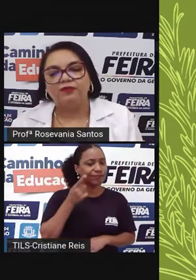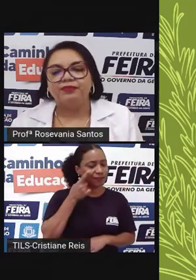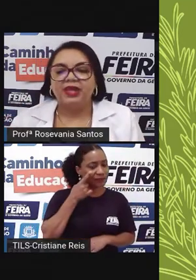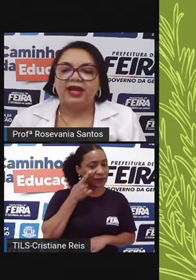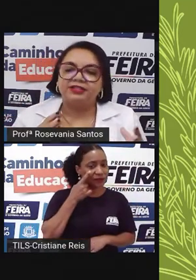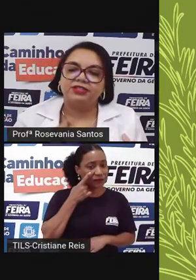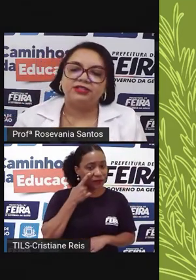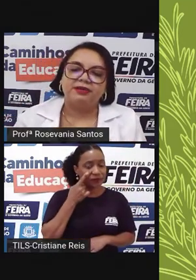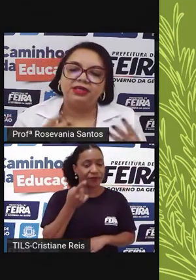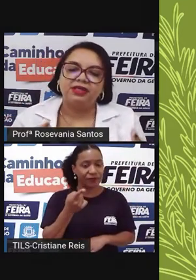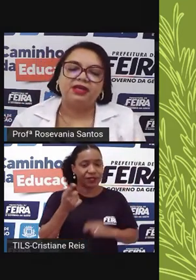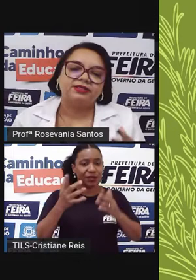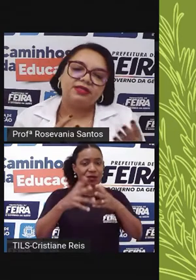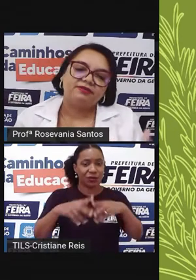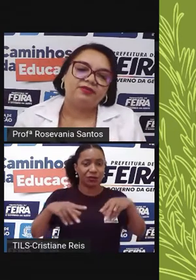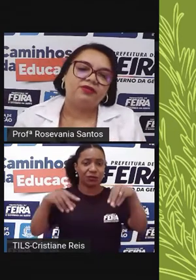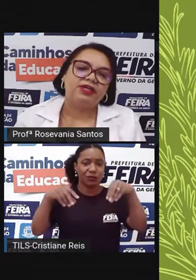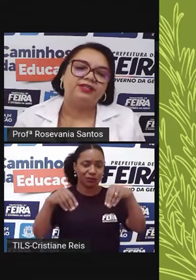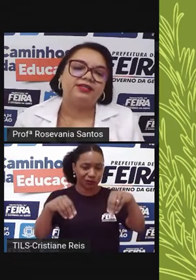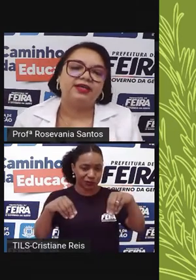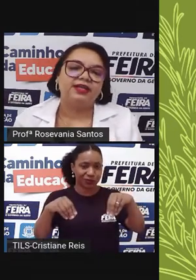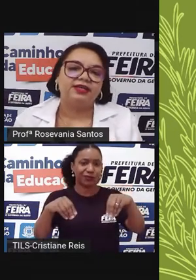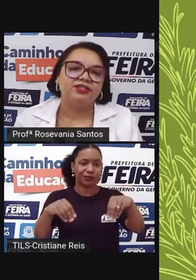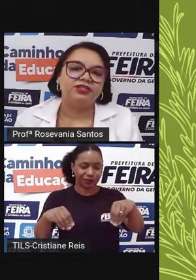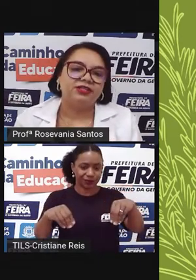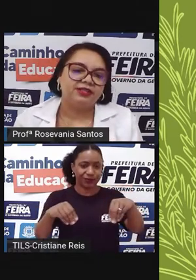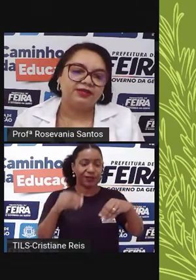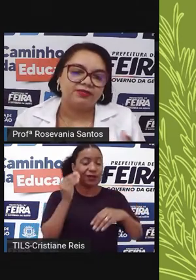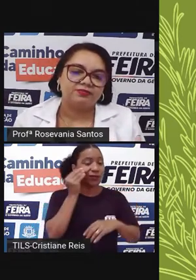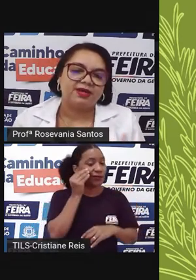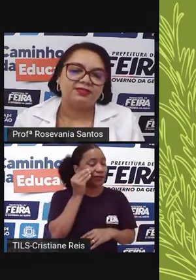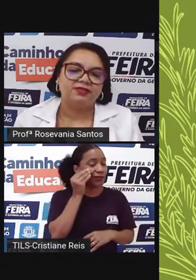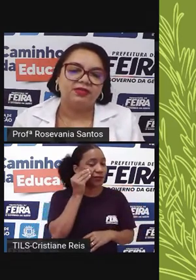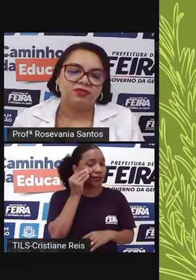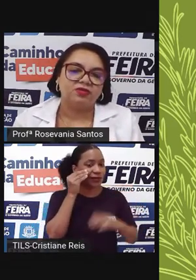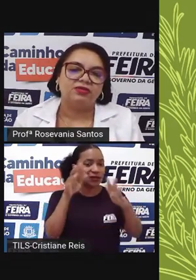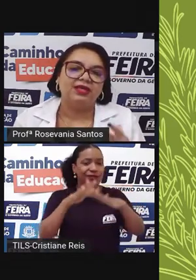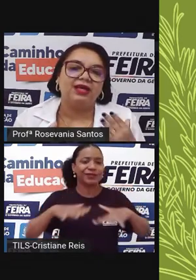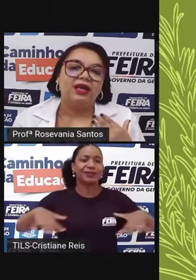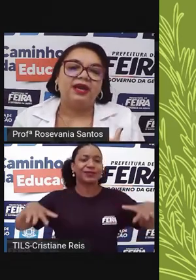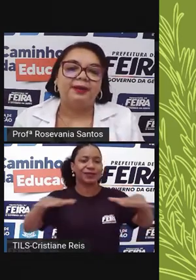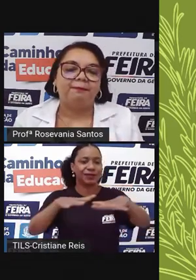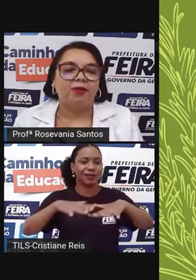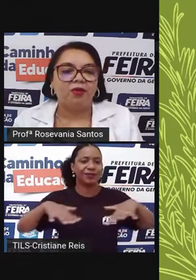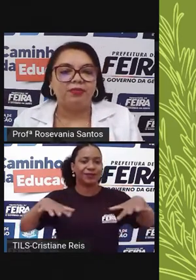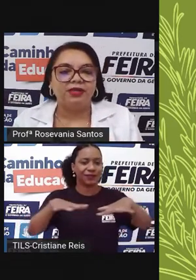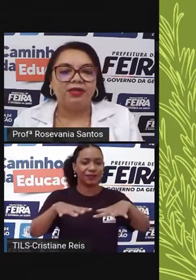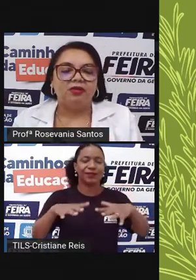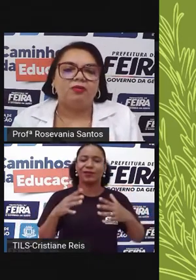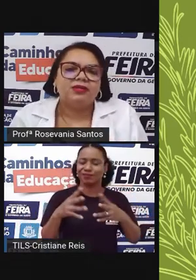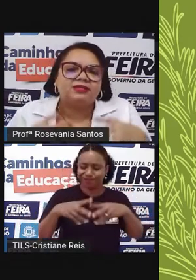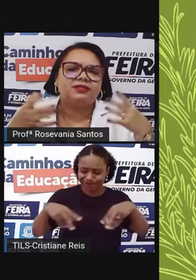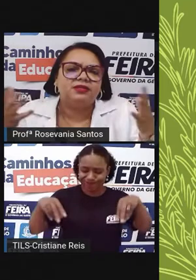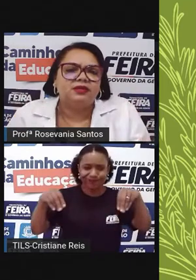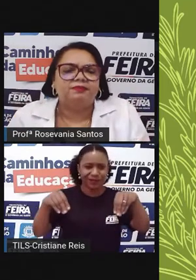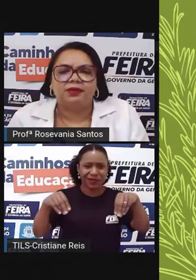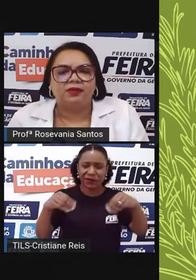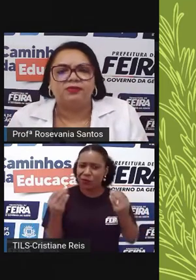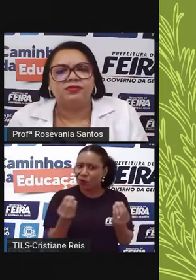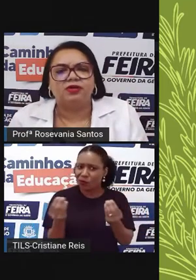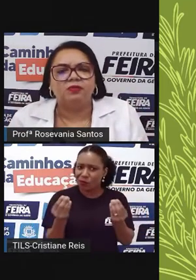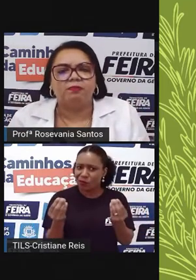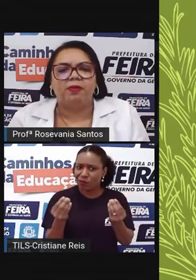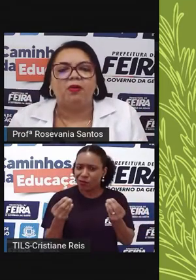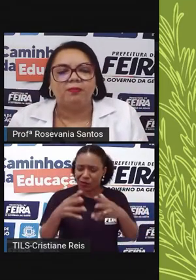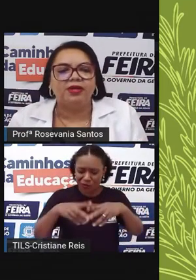solo, a gente sabe que essa floresta, ela é de, né, o espaço dela, o solo dela é pobre. Como assim, bro,